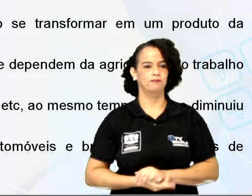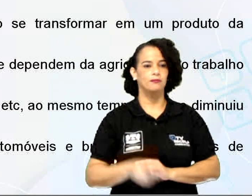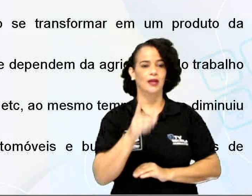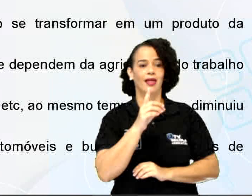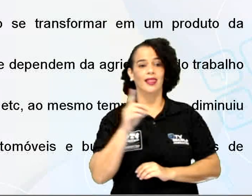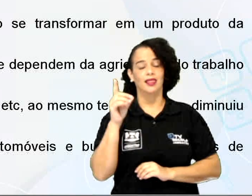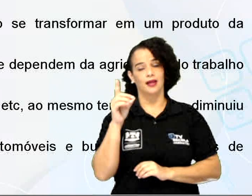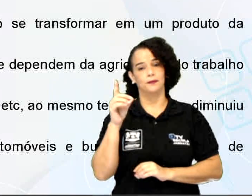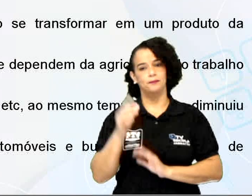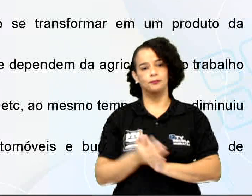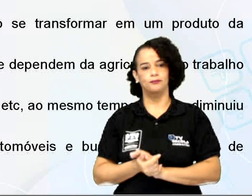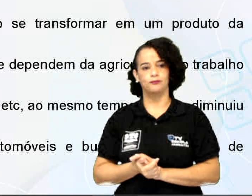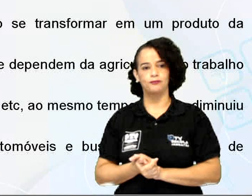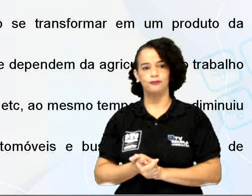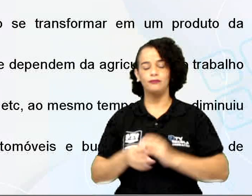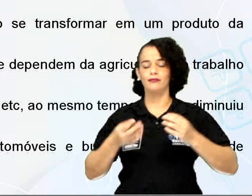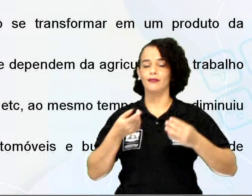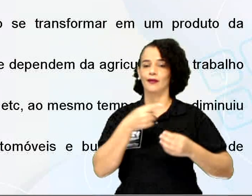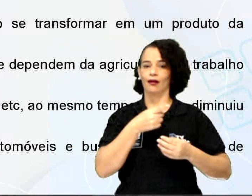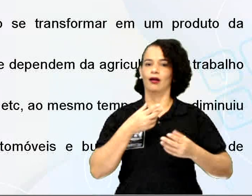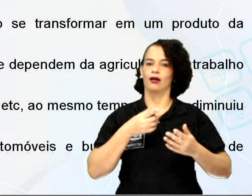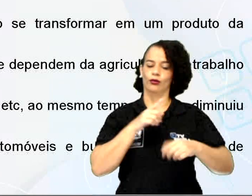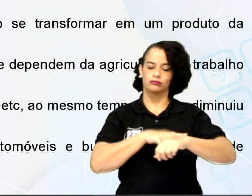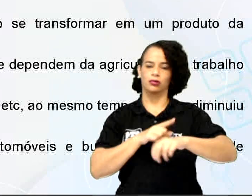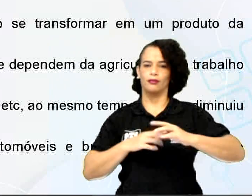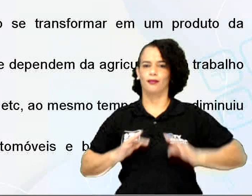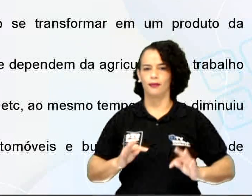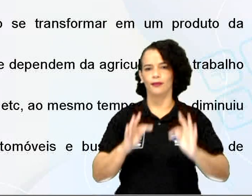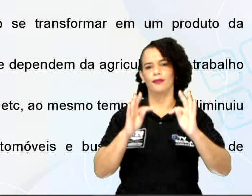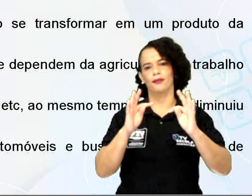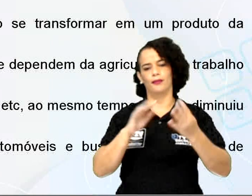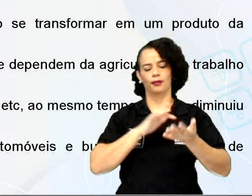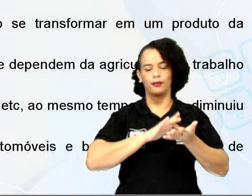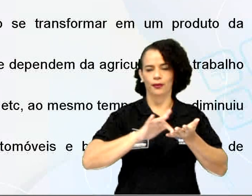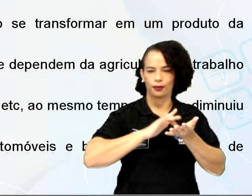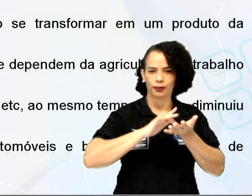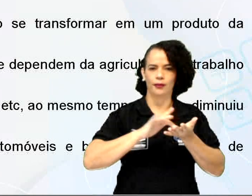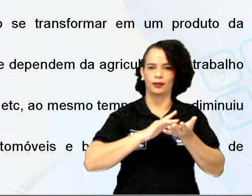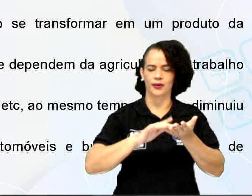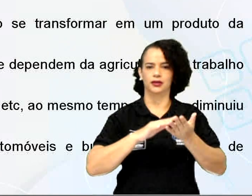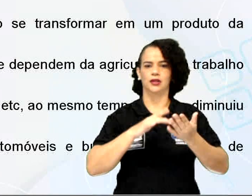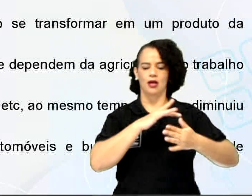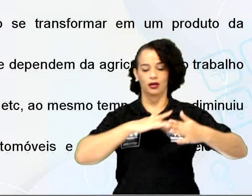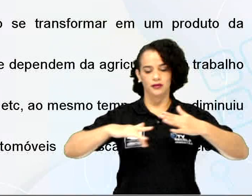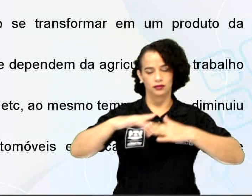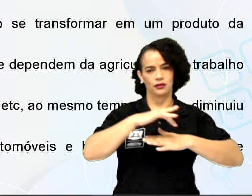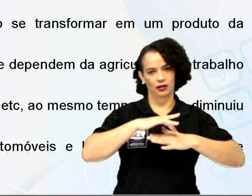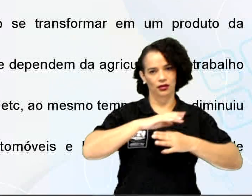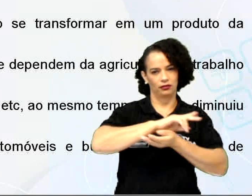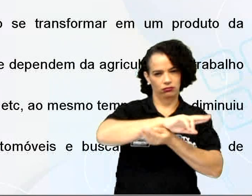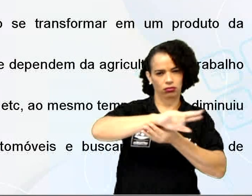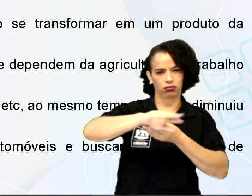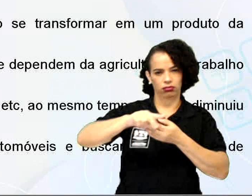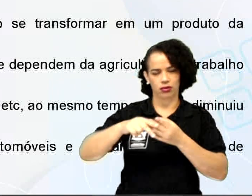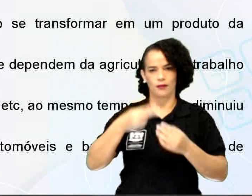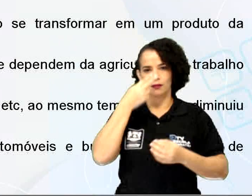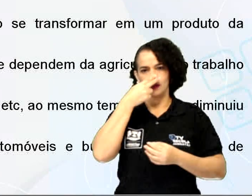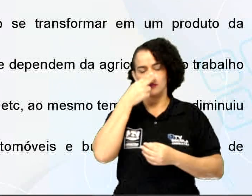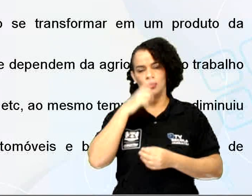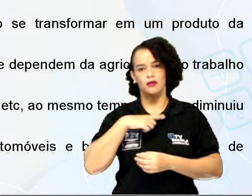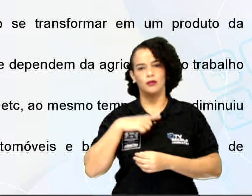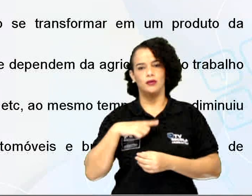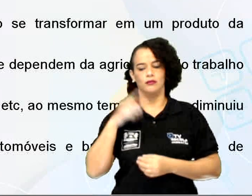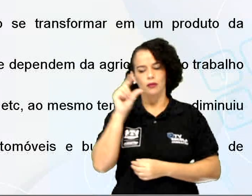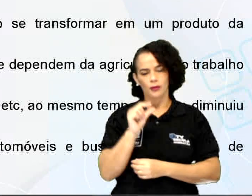A era da tecnologia, com os smartphones, redes sociais, etc., ao mesmo tempo em que